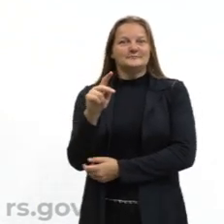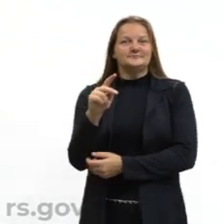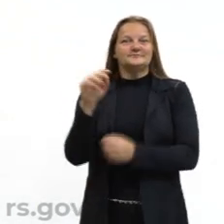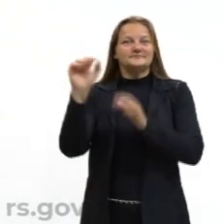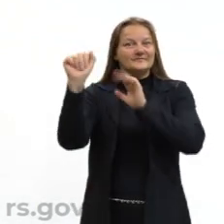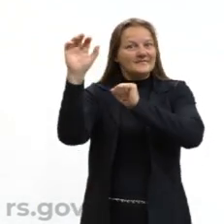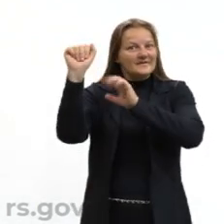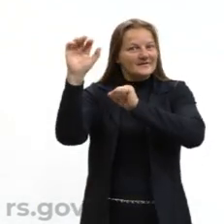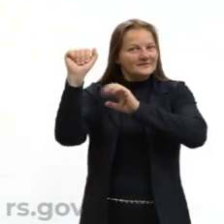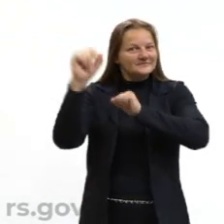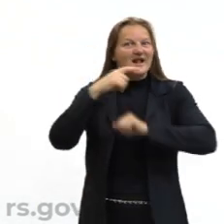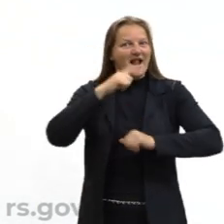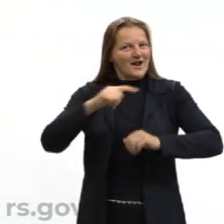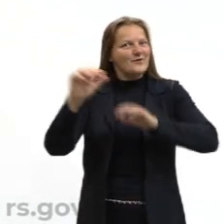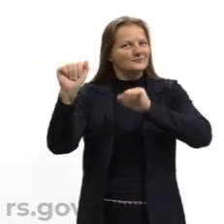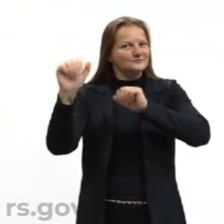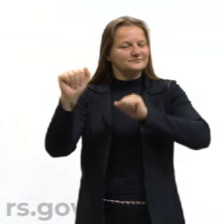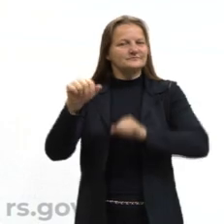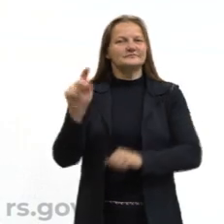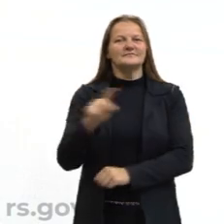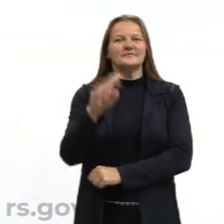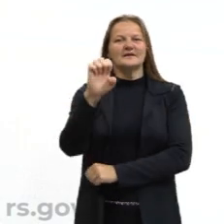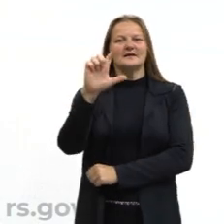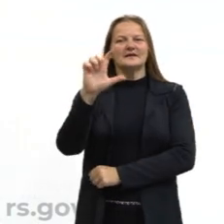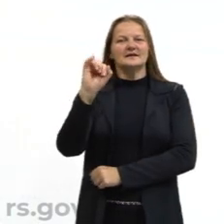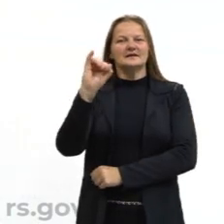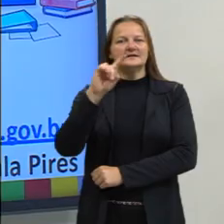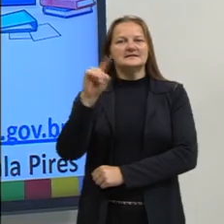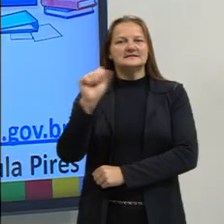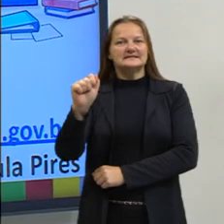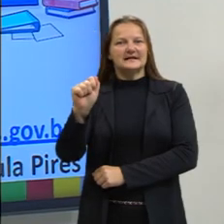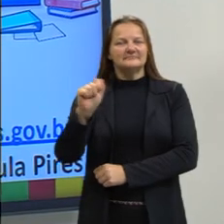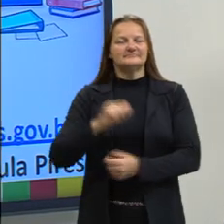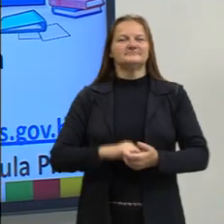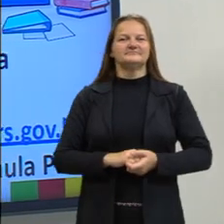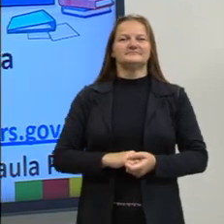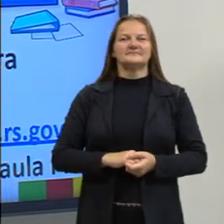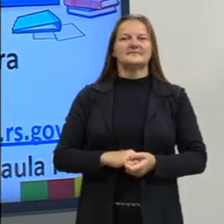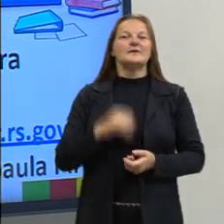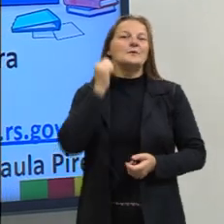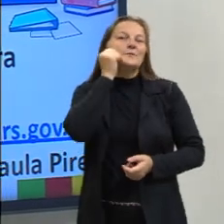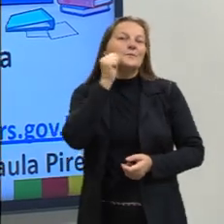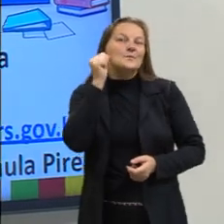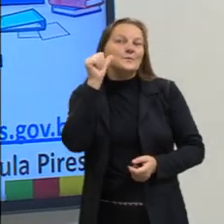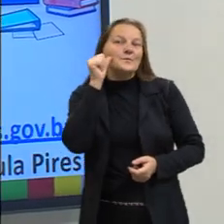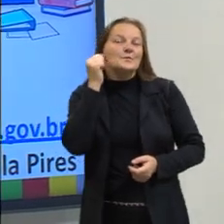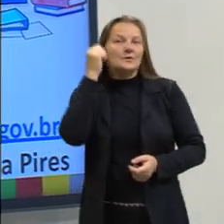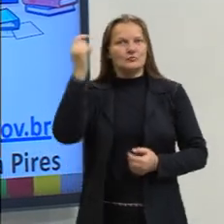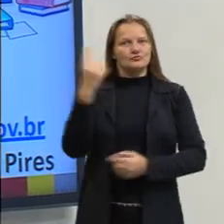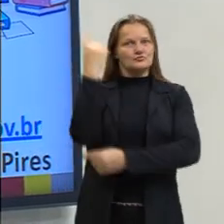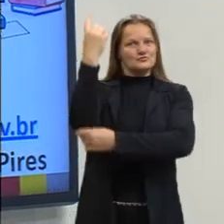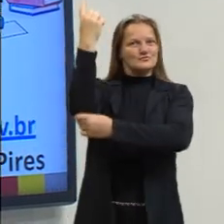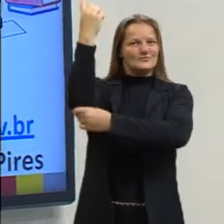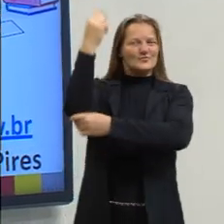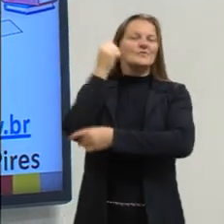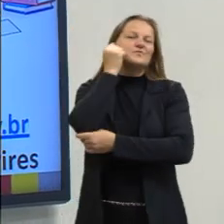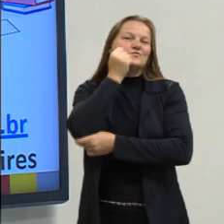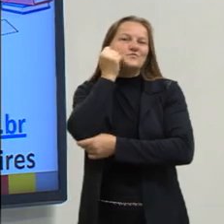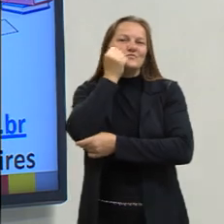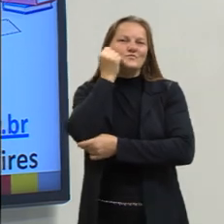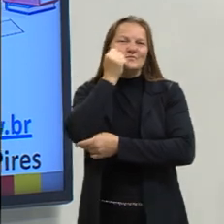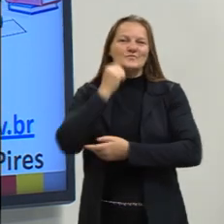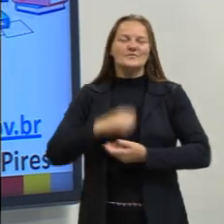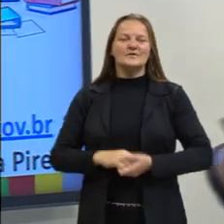língua espanhola, professora Elisada Fontoura Toledo. Sou uma mulher alta, negra,